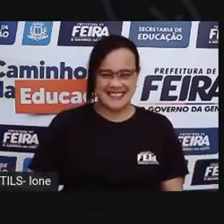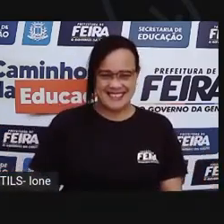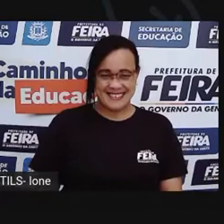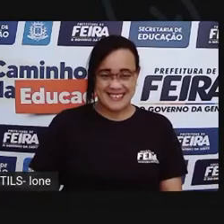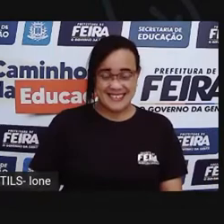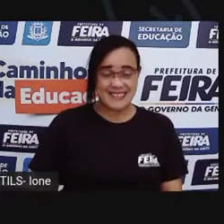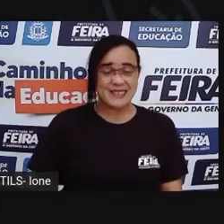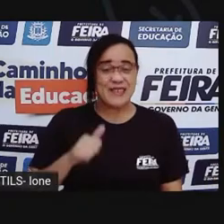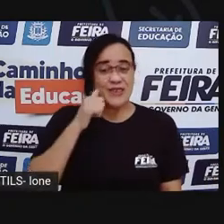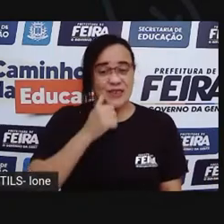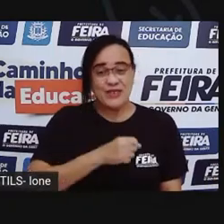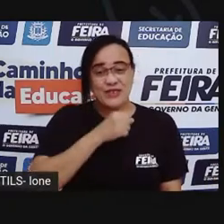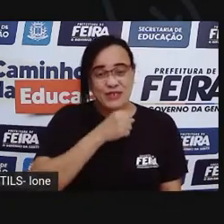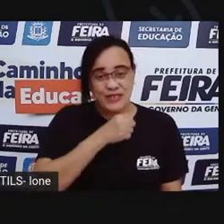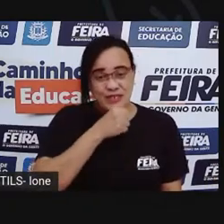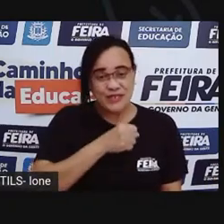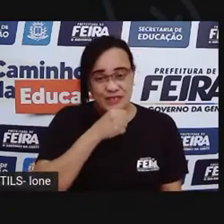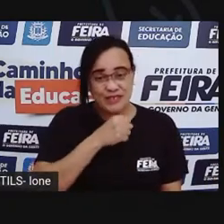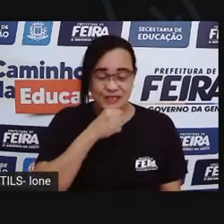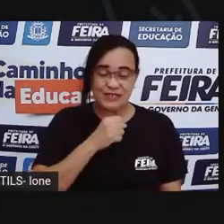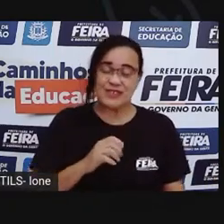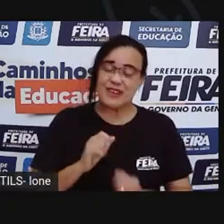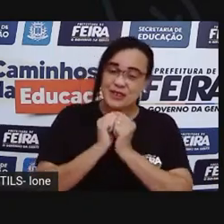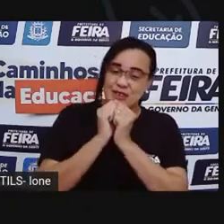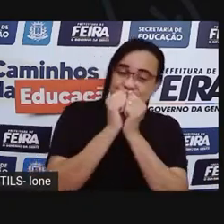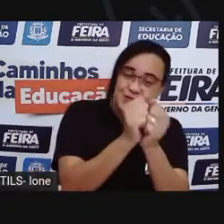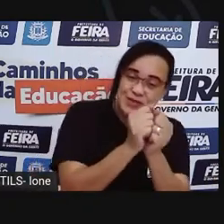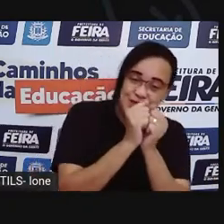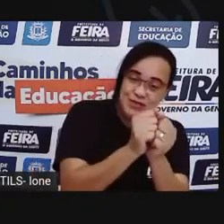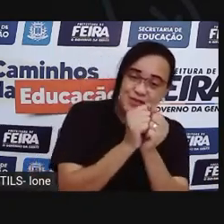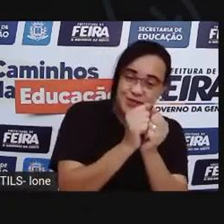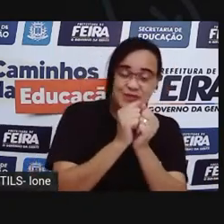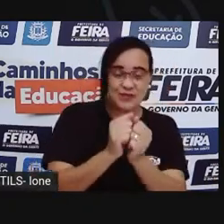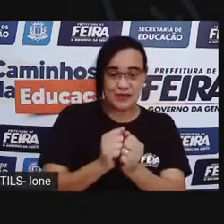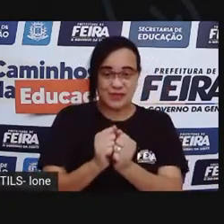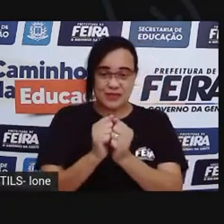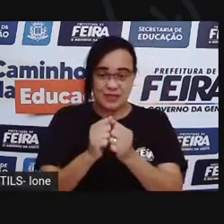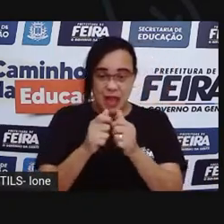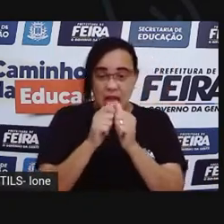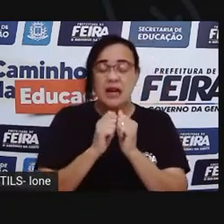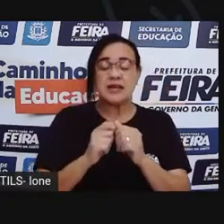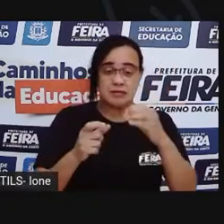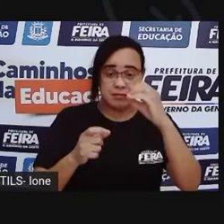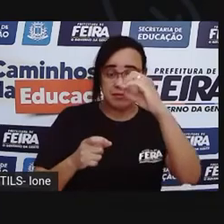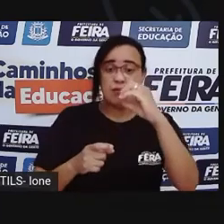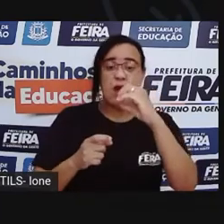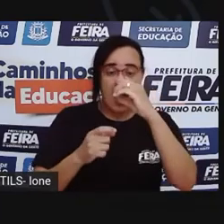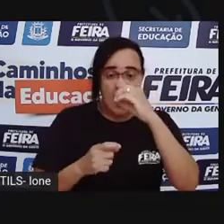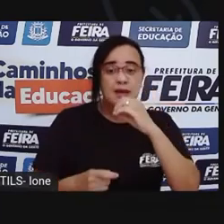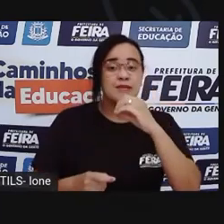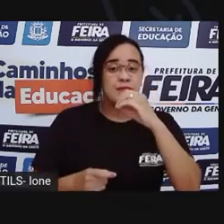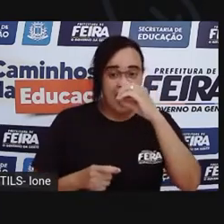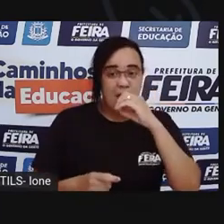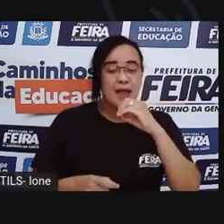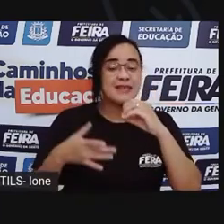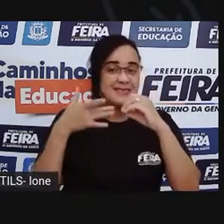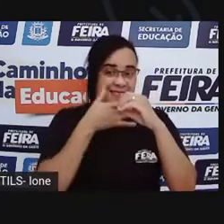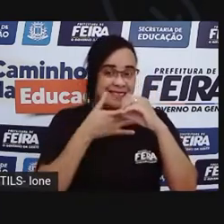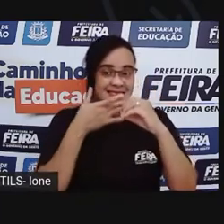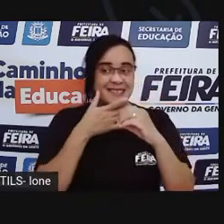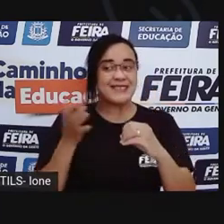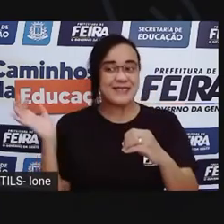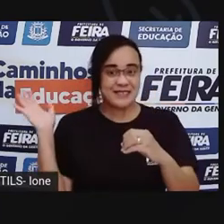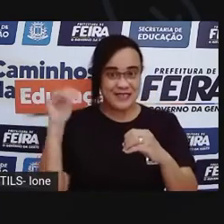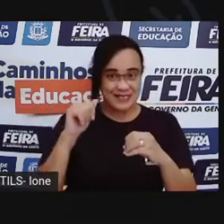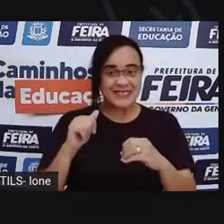Vovó, que tal irmos juntas tomar uma bola de sorvete bem redondinha? A vovó